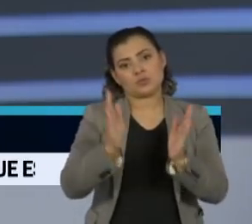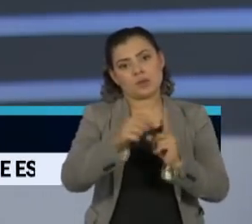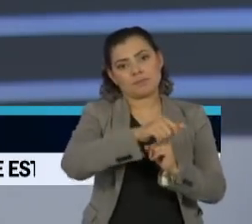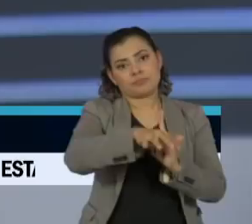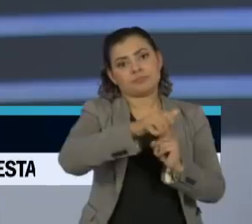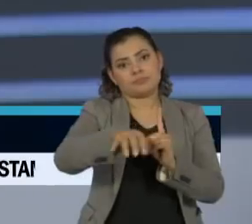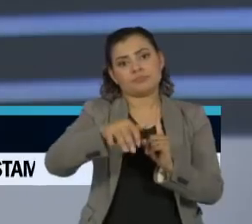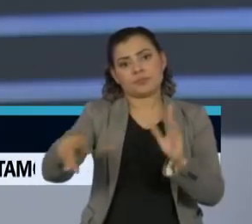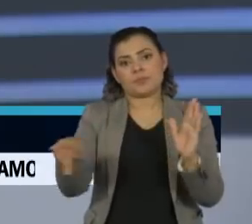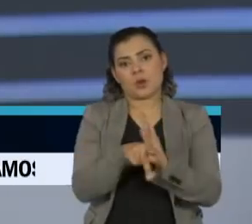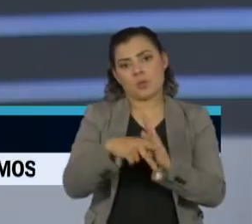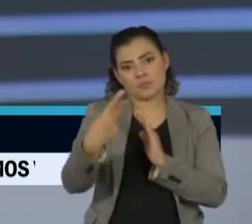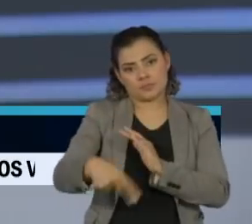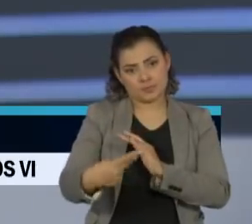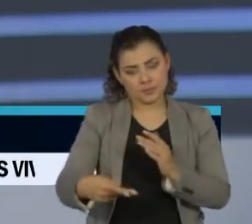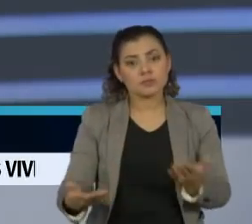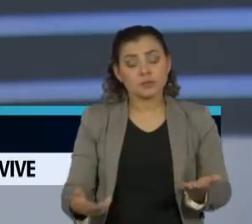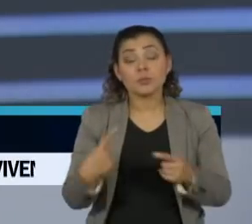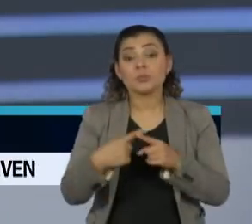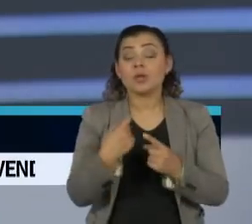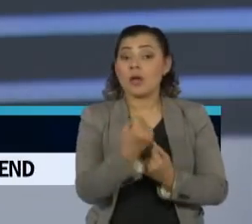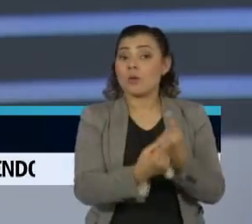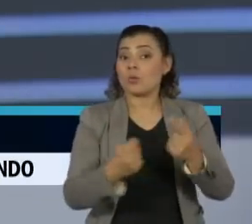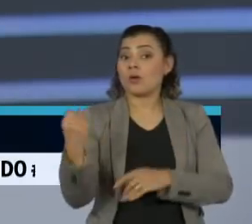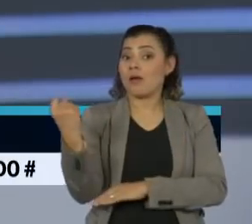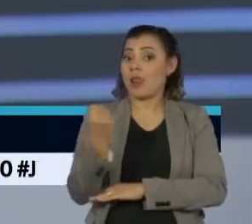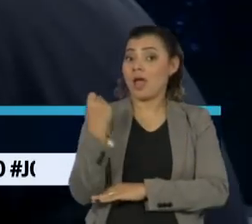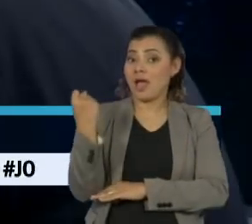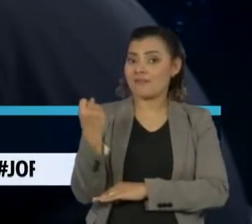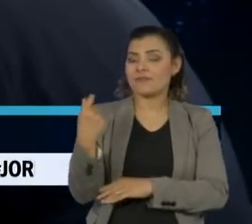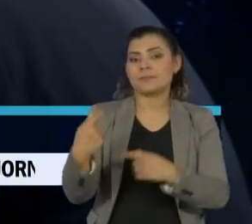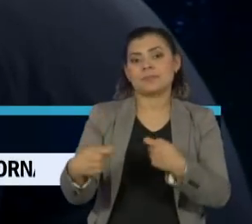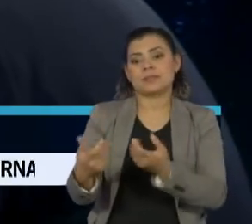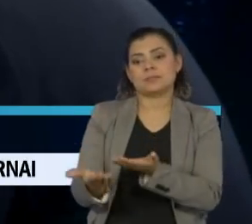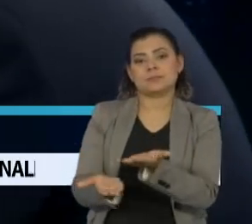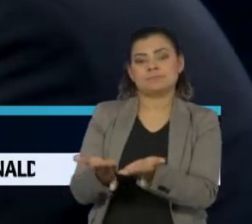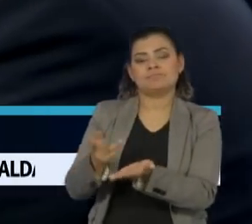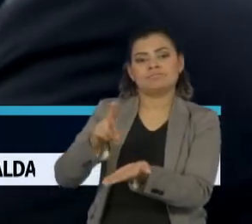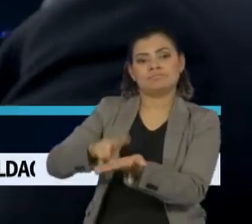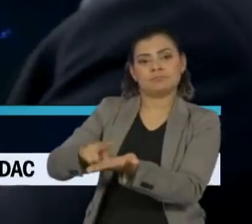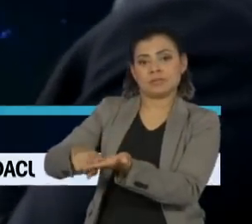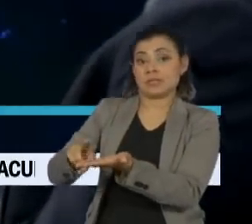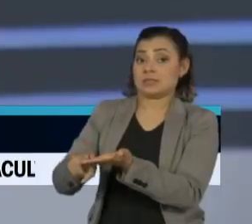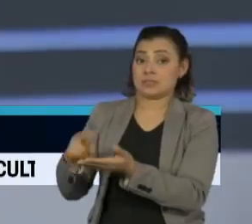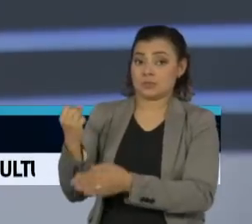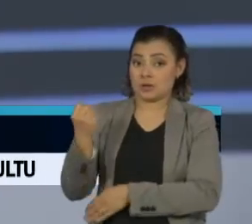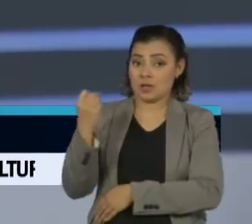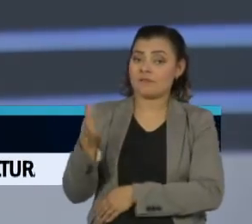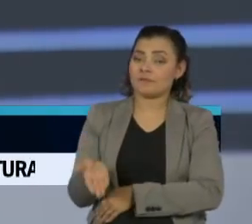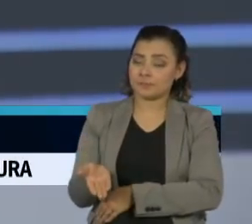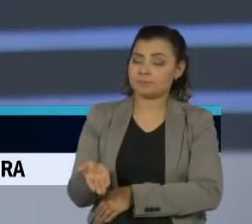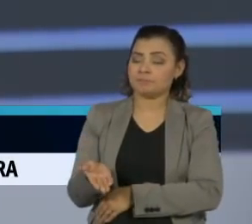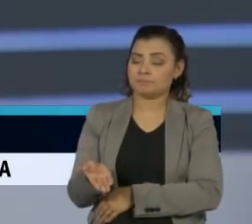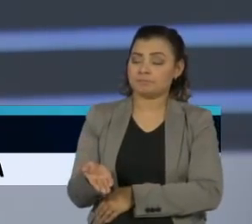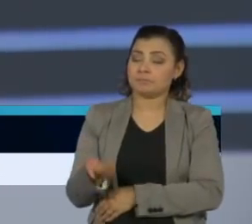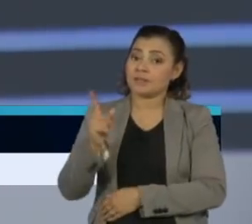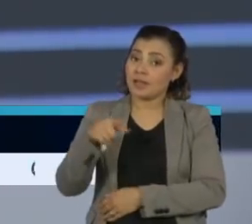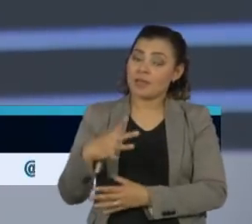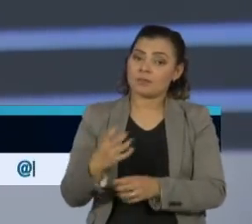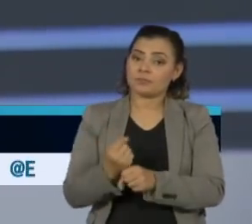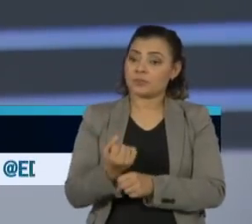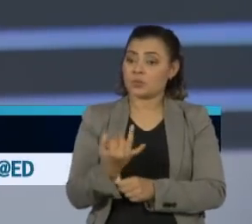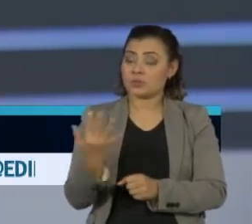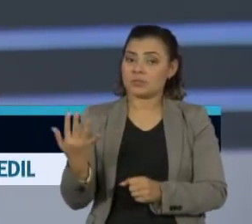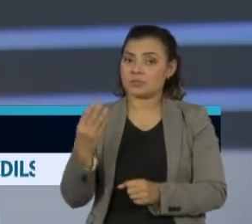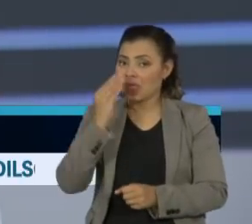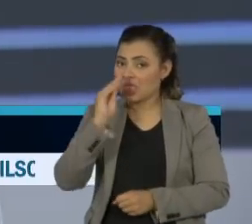número de pessoas graves que demandam internação. Então, com isso, esse é um número que não é